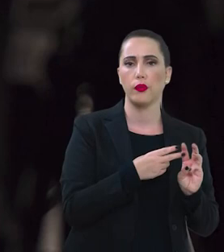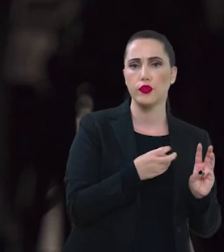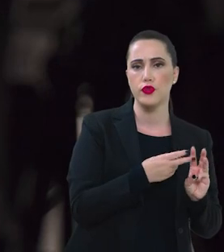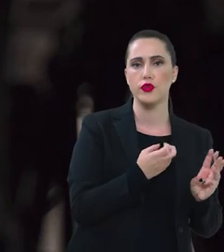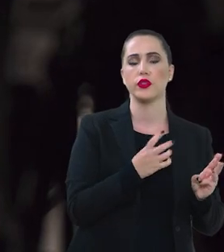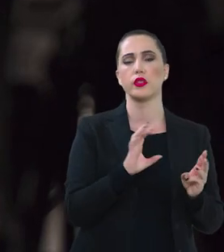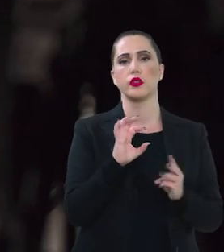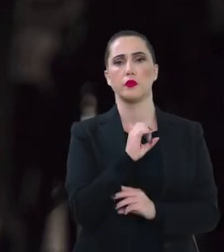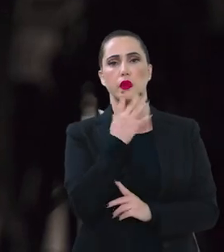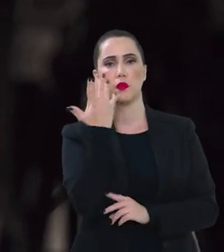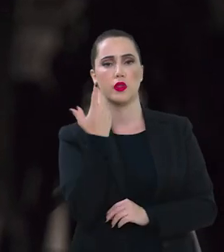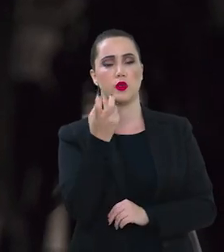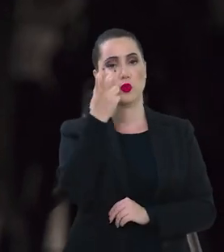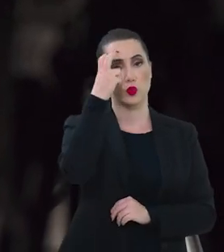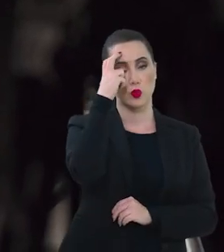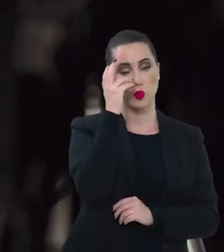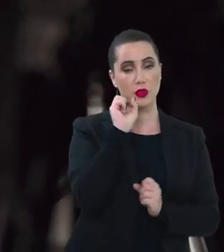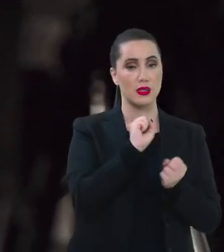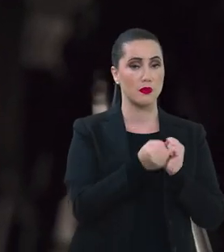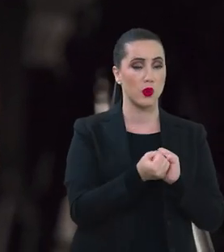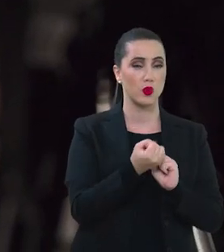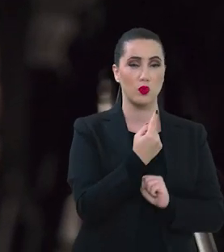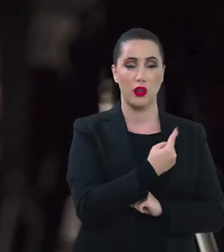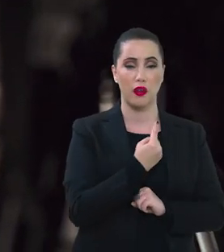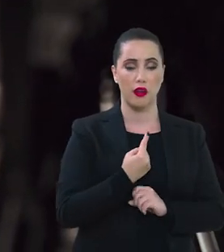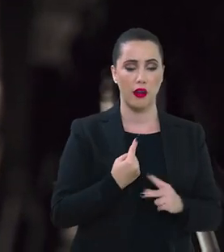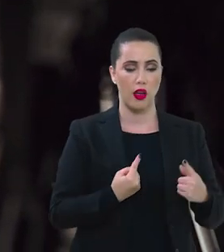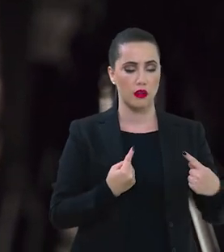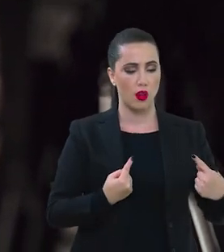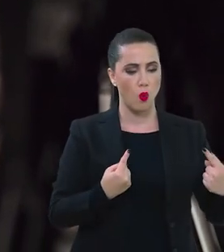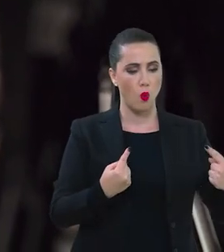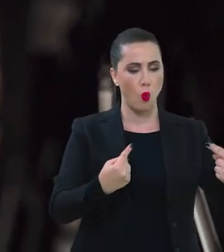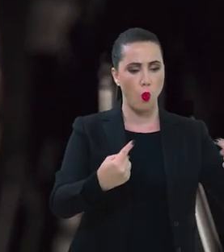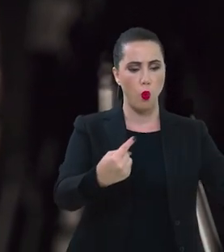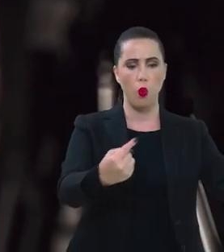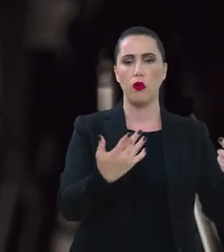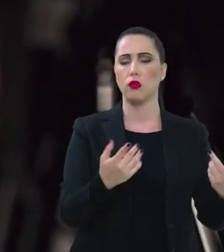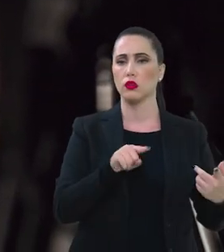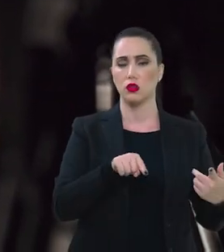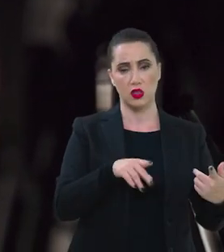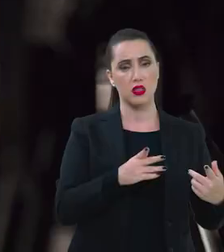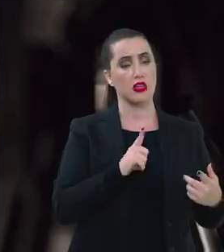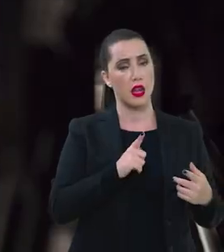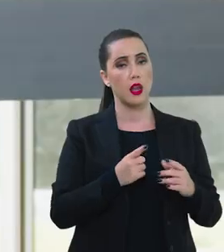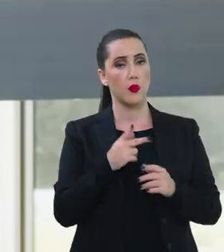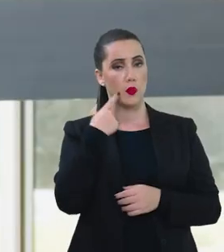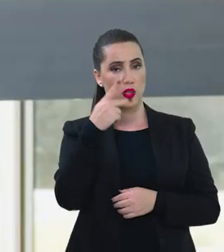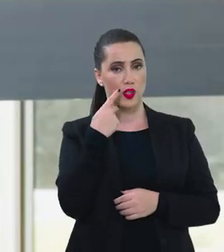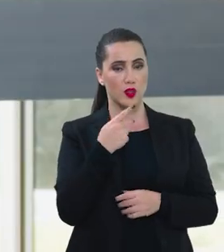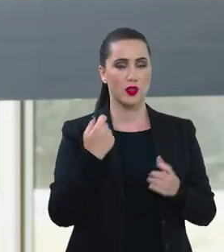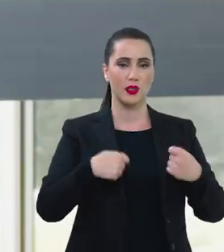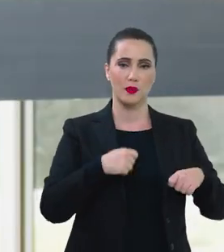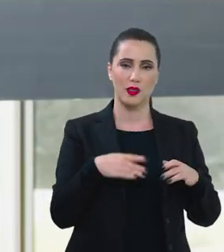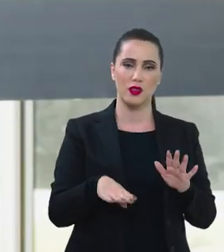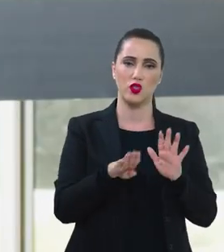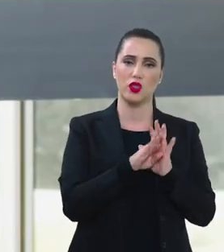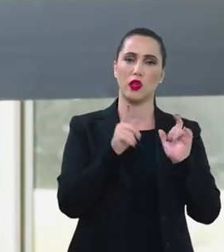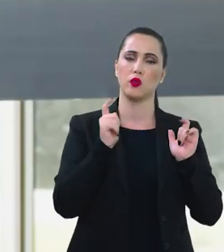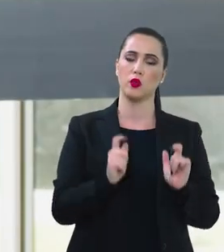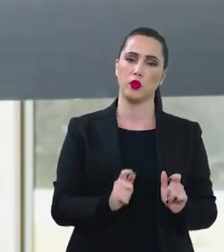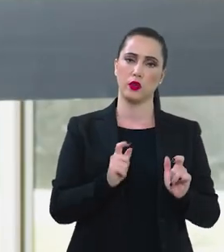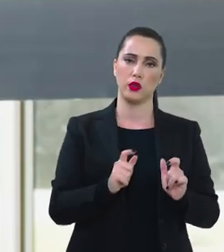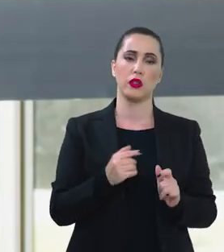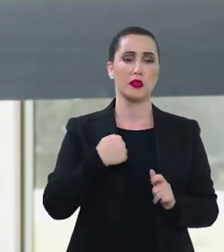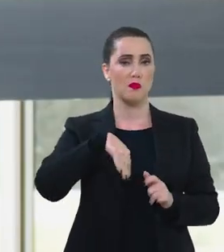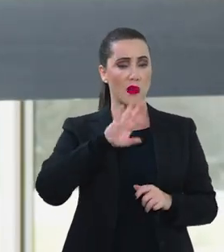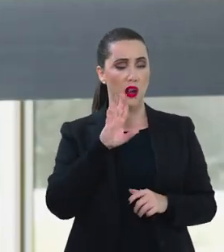da educação, da cultura, do esporte, porque cada um desses ministérios promovem políticas públicas que precisam chegar nos